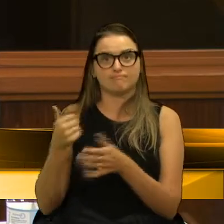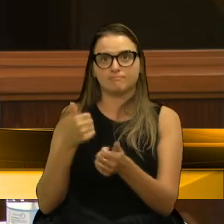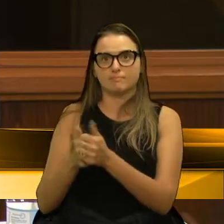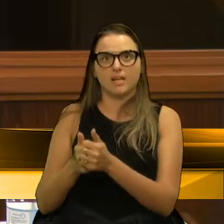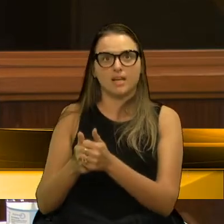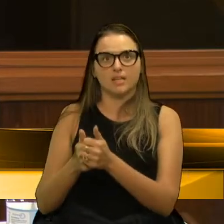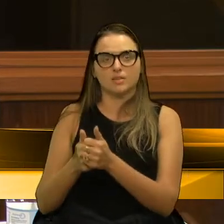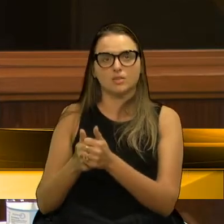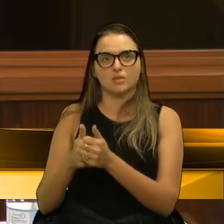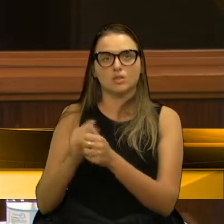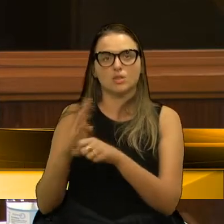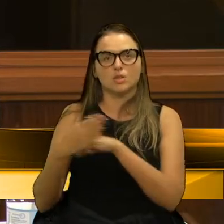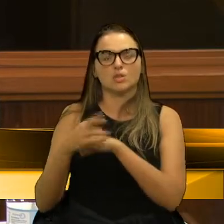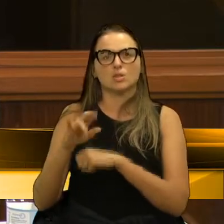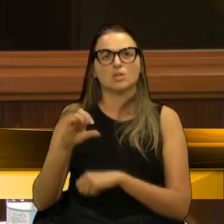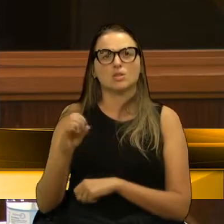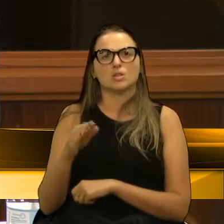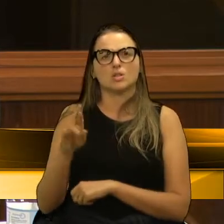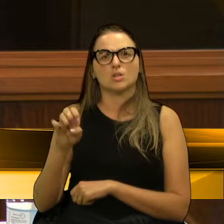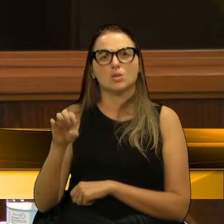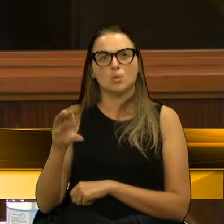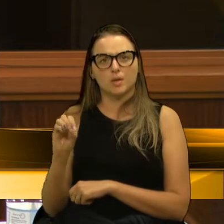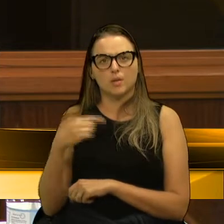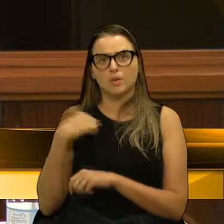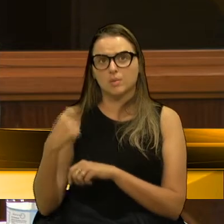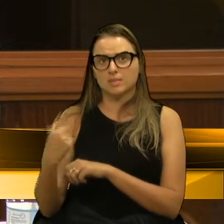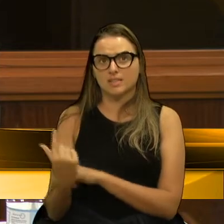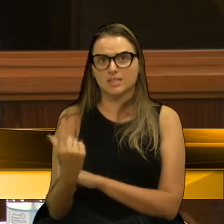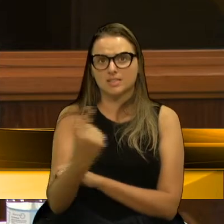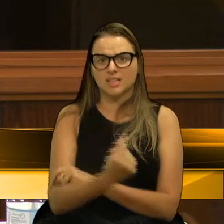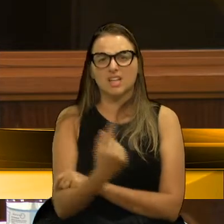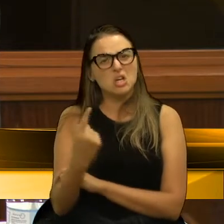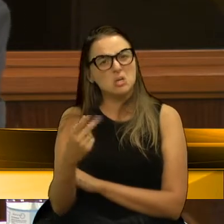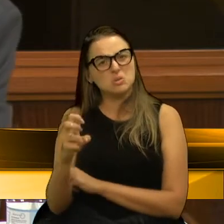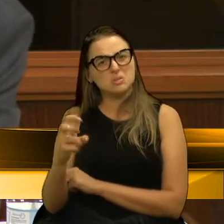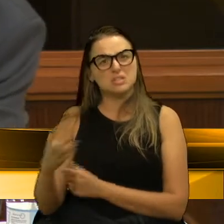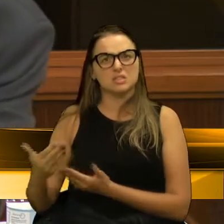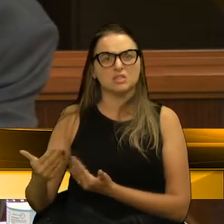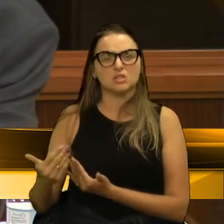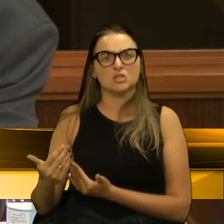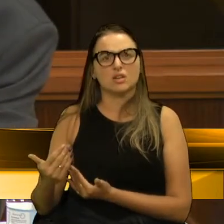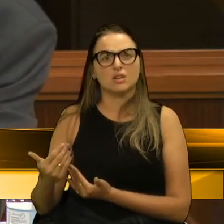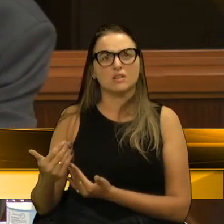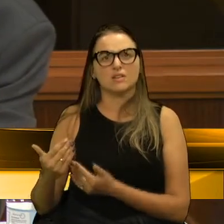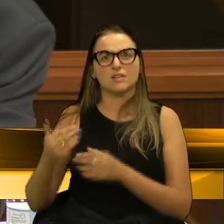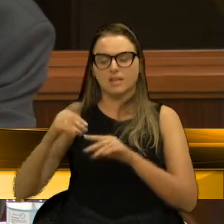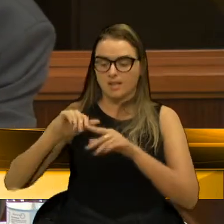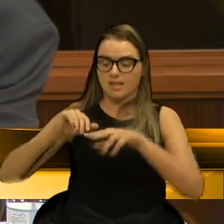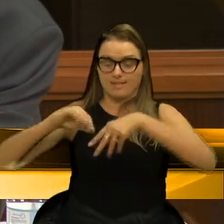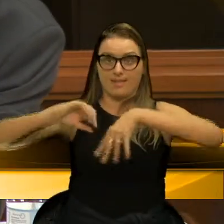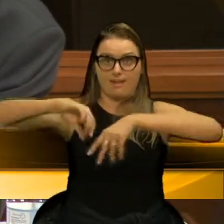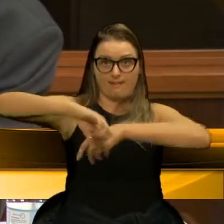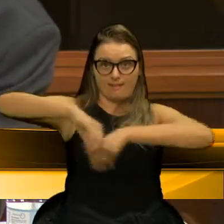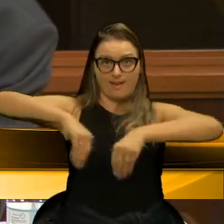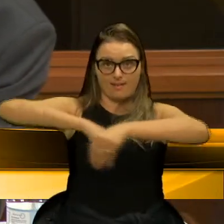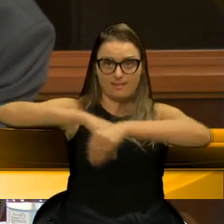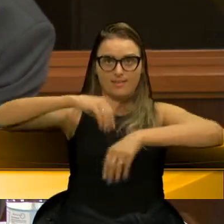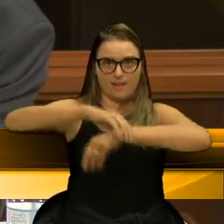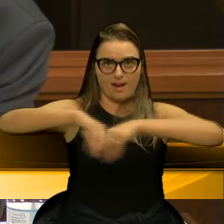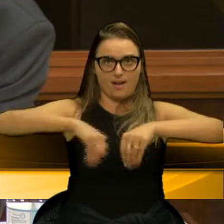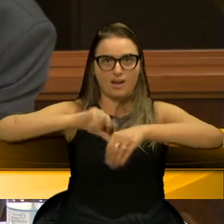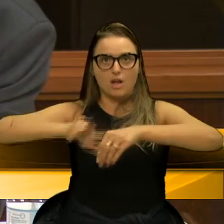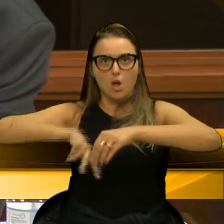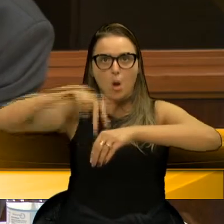Subiu no ônibus, eram uns 15 jovens, tinham os adolescentes também, pulando a catraca. Tinha uma